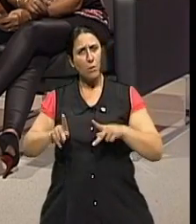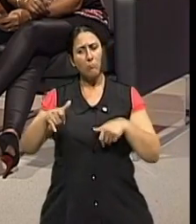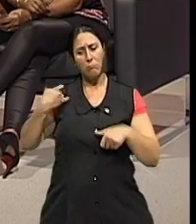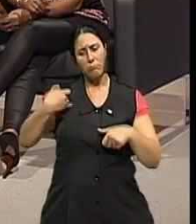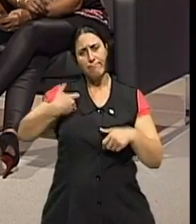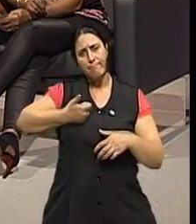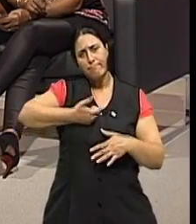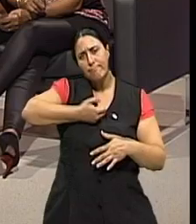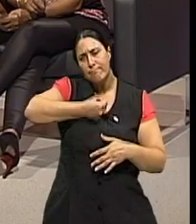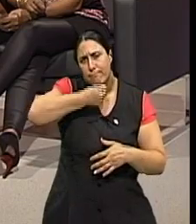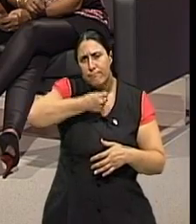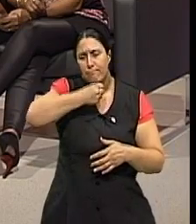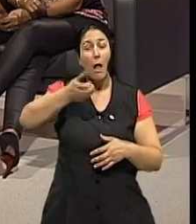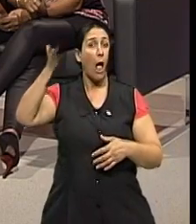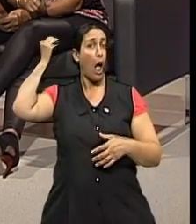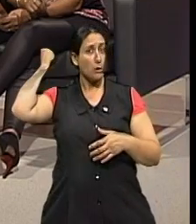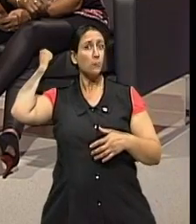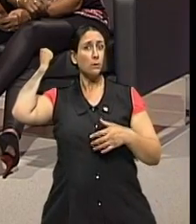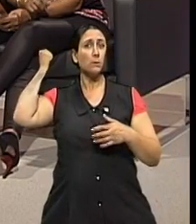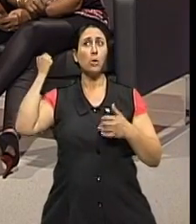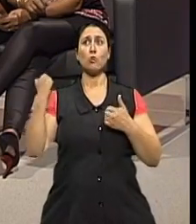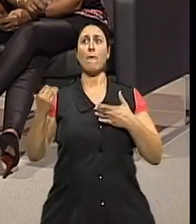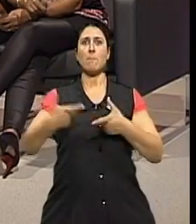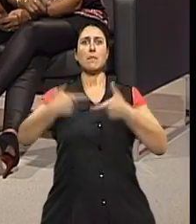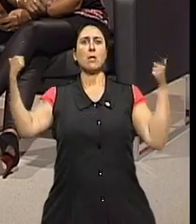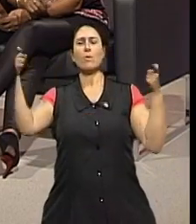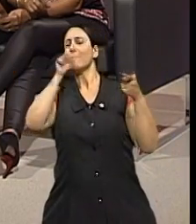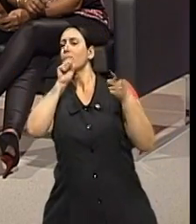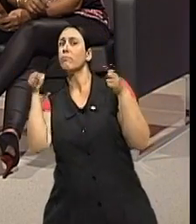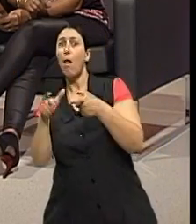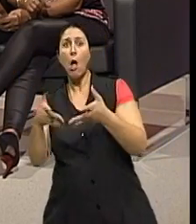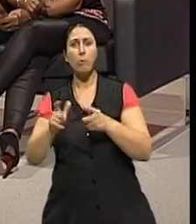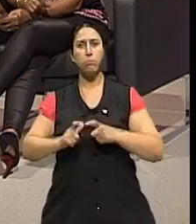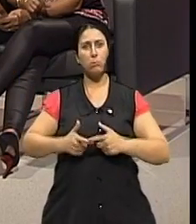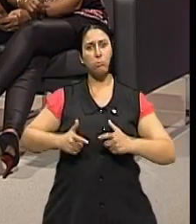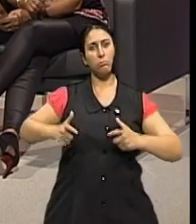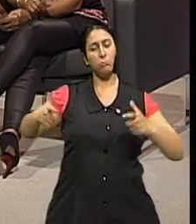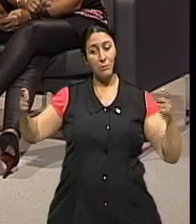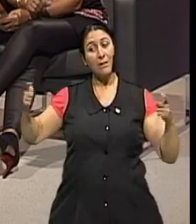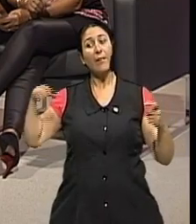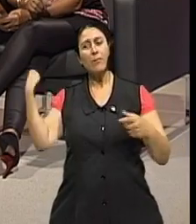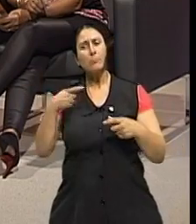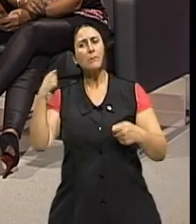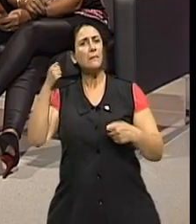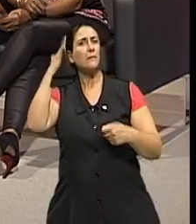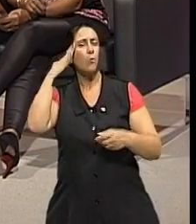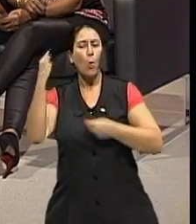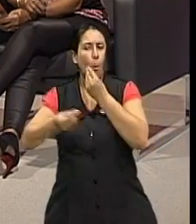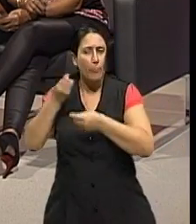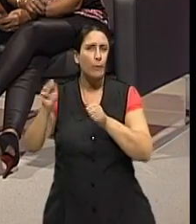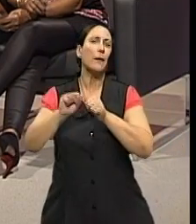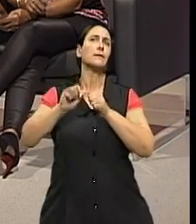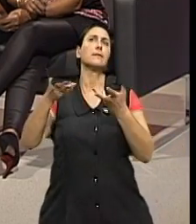precisa de cuidados. Então, a gente precisa, em termos de estrutura, seja de governo, seja de ações, de políticas em saúde